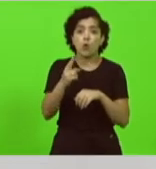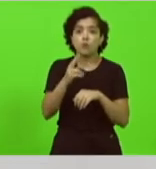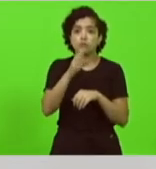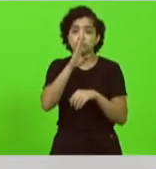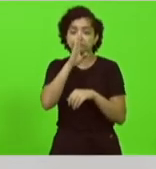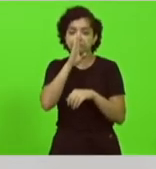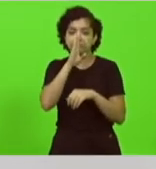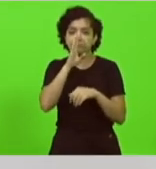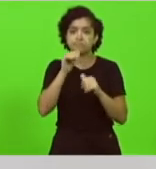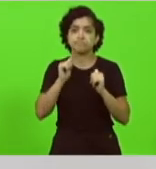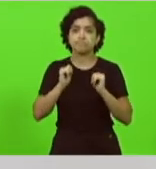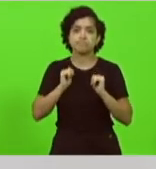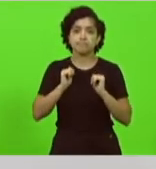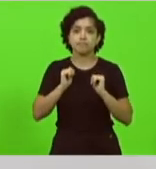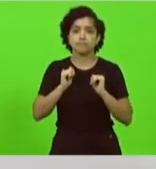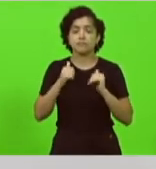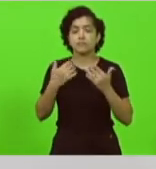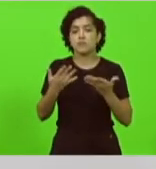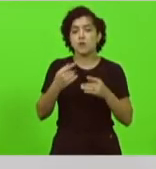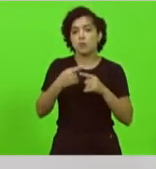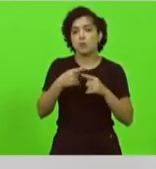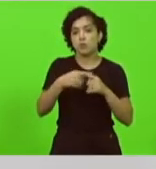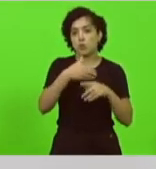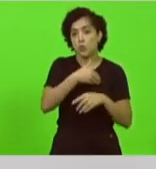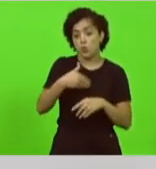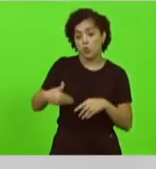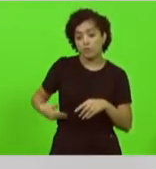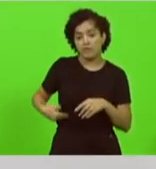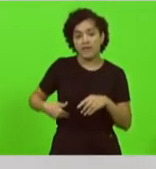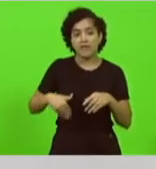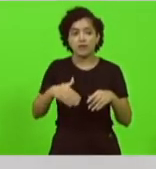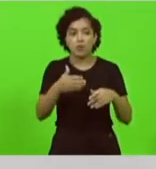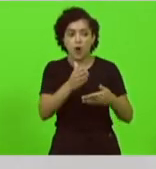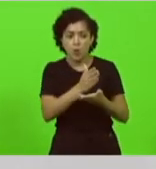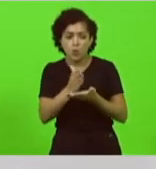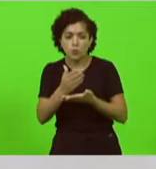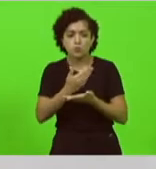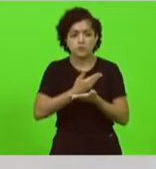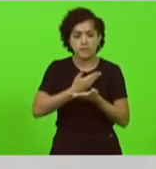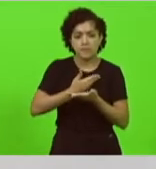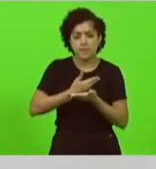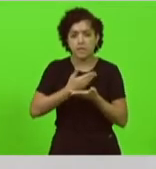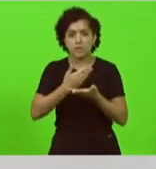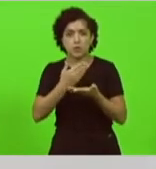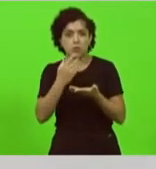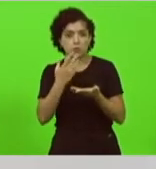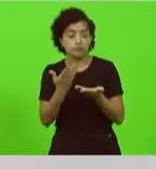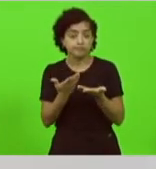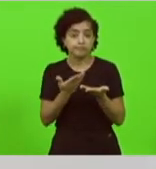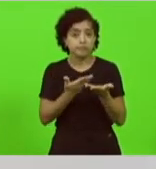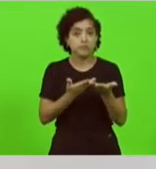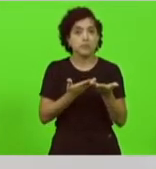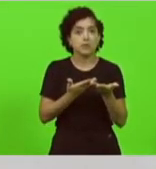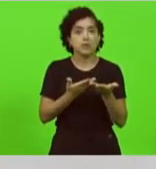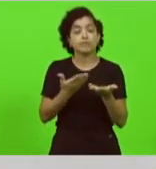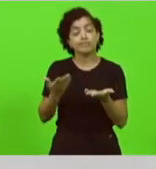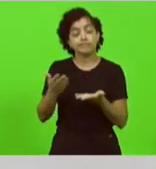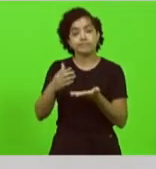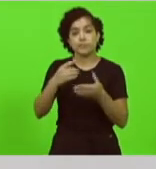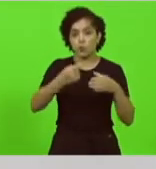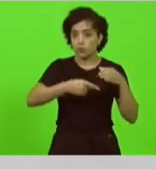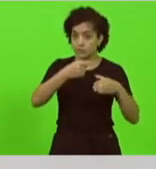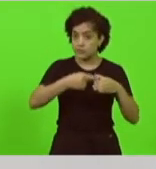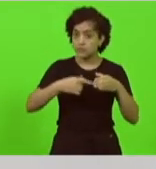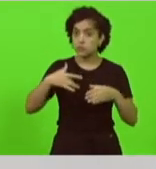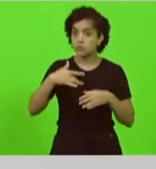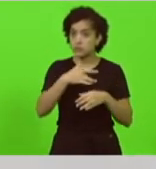porque o governo é amigo de alguns interesses pessoais comissão de saúde eu espero o presidente da comissão